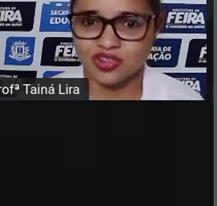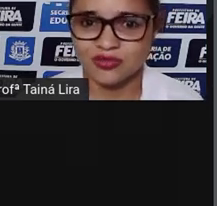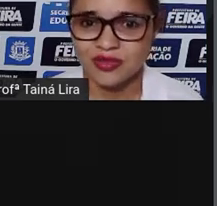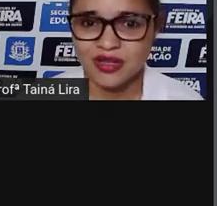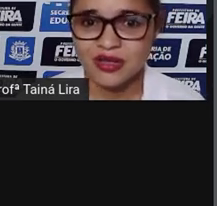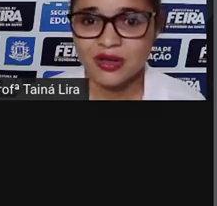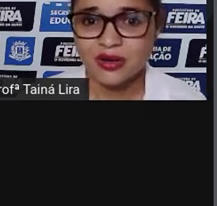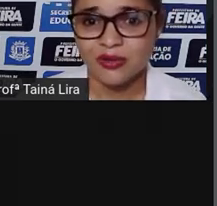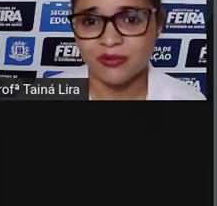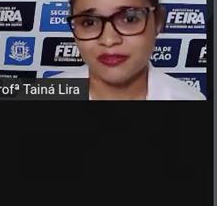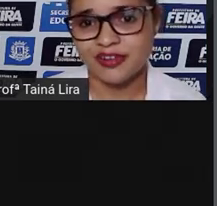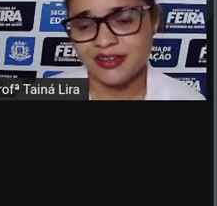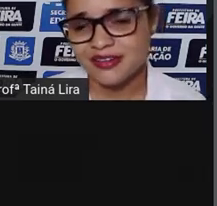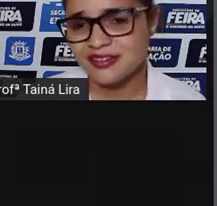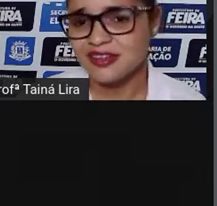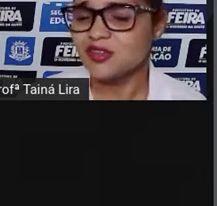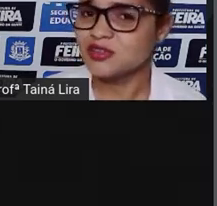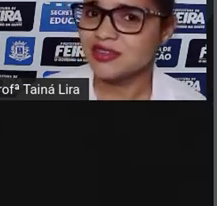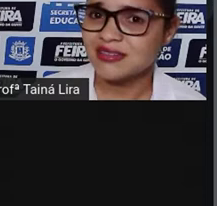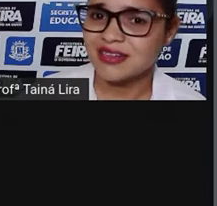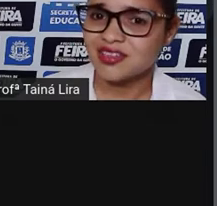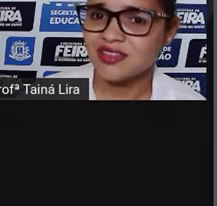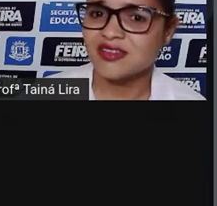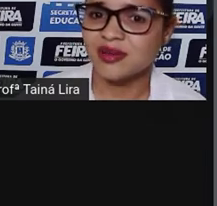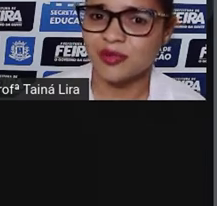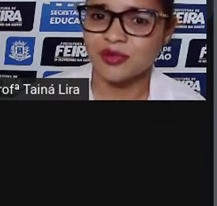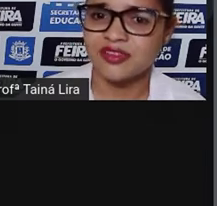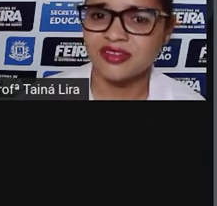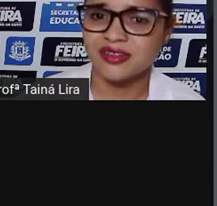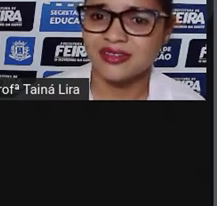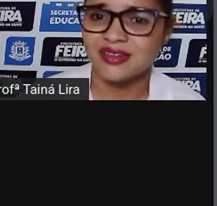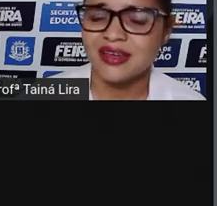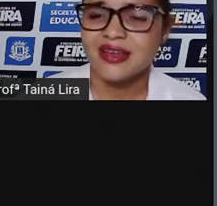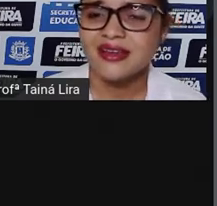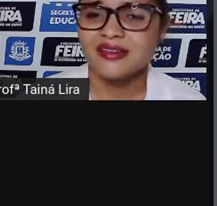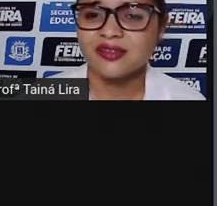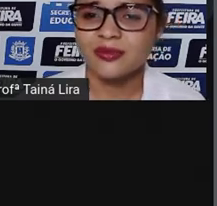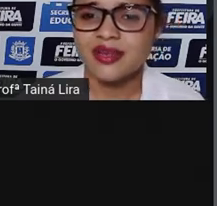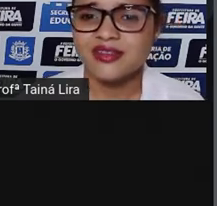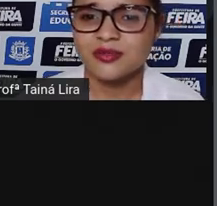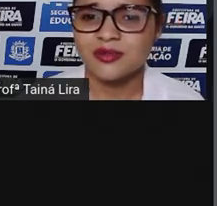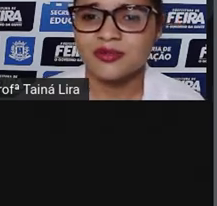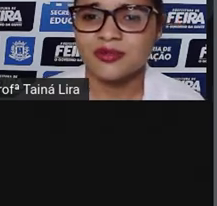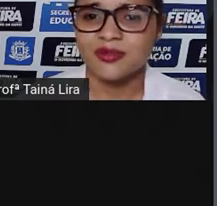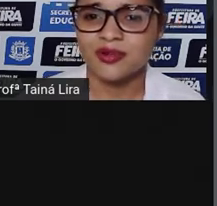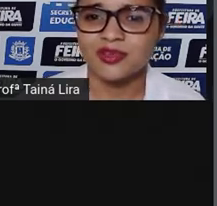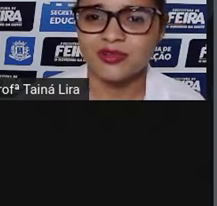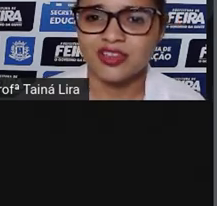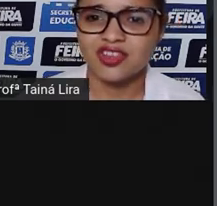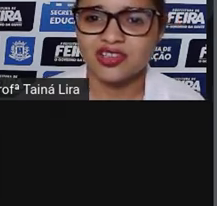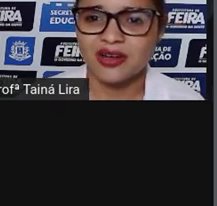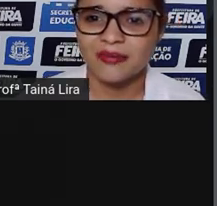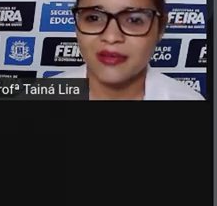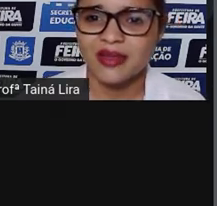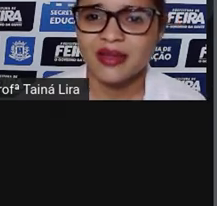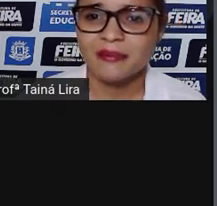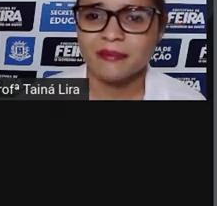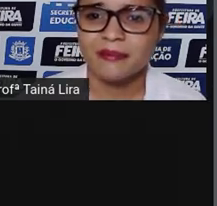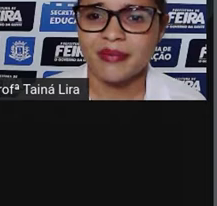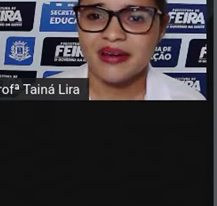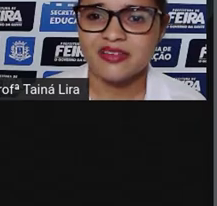hoje. Uma feliz e outra triste, exclamou Luciana. Isso mesmo, concordou a Tia.